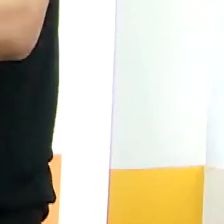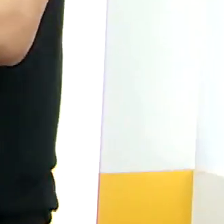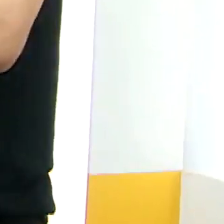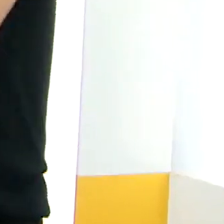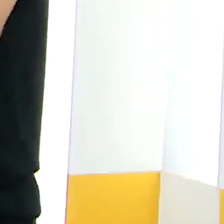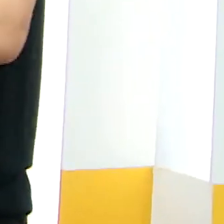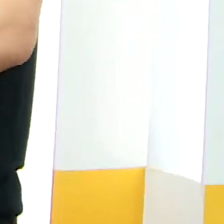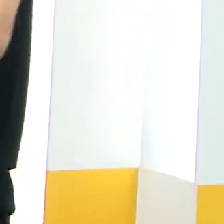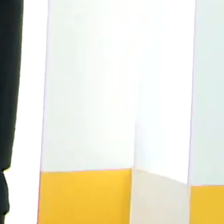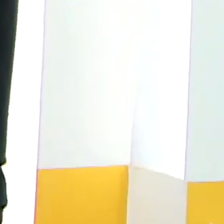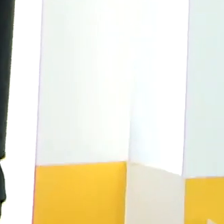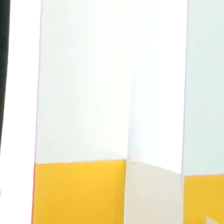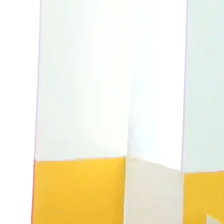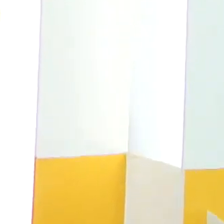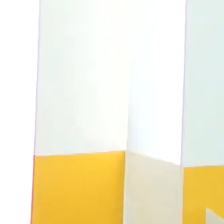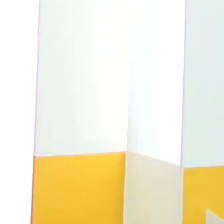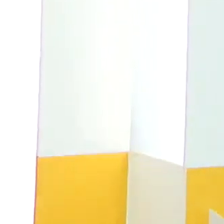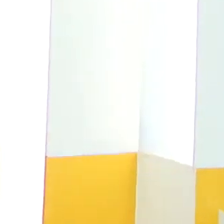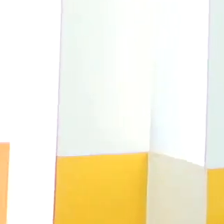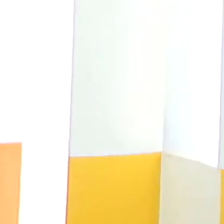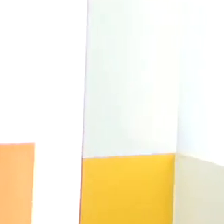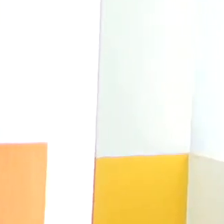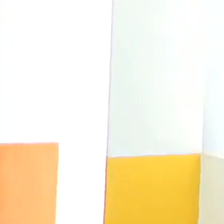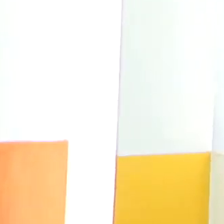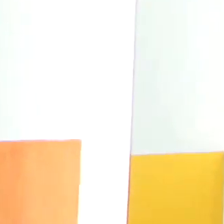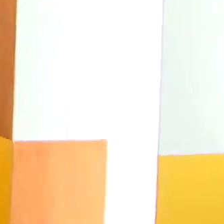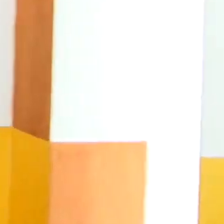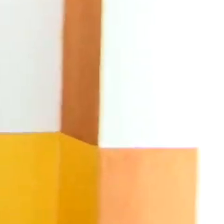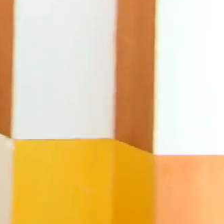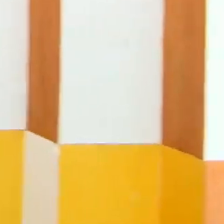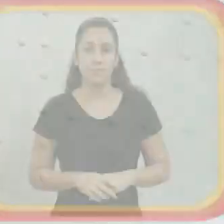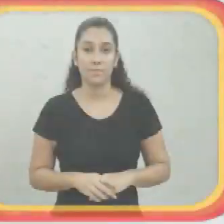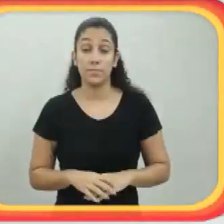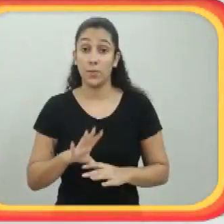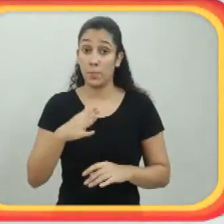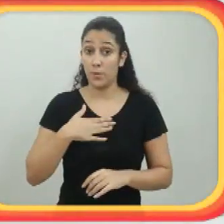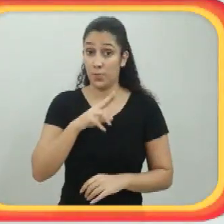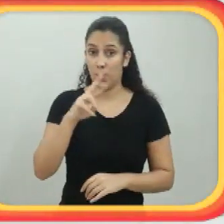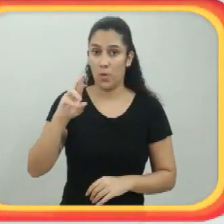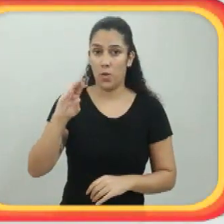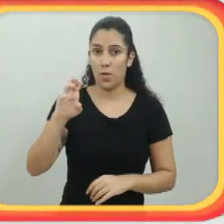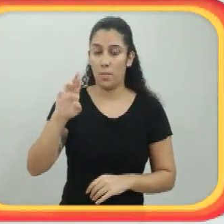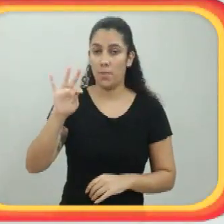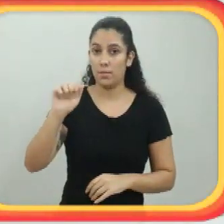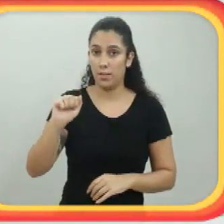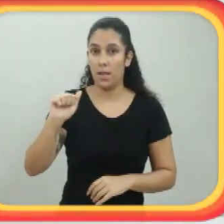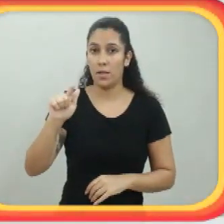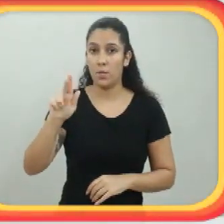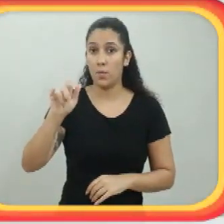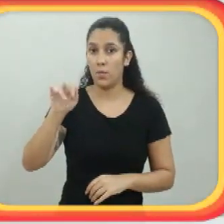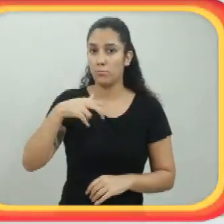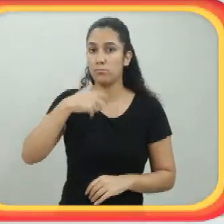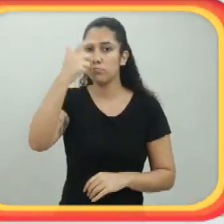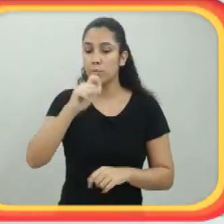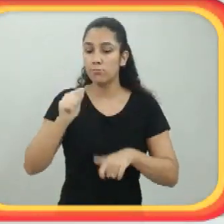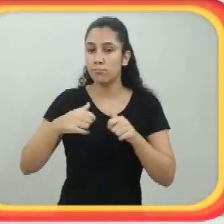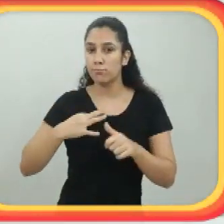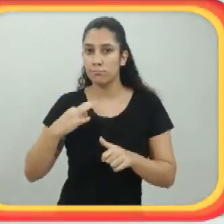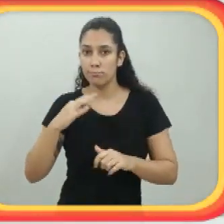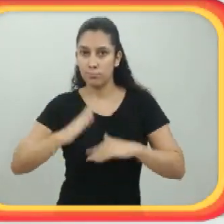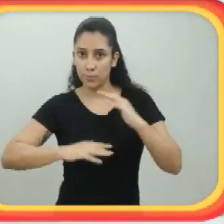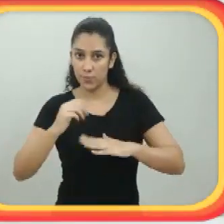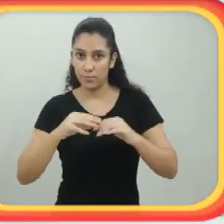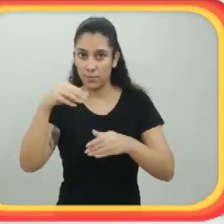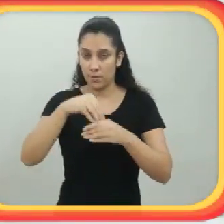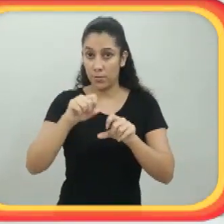No estúdio, uma mulher ajusta a parte de trás da blusa de Juliana. Olá, meu nome é Roberta Aguiar e eu sou figurinista do programa especial.